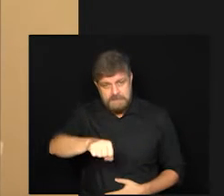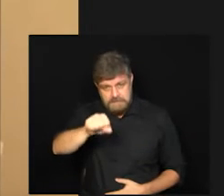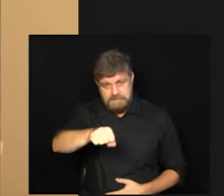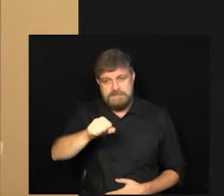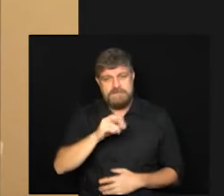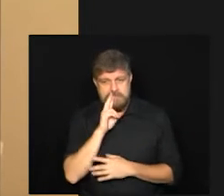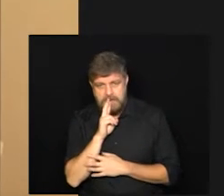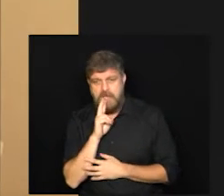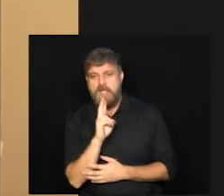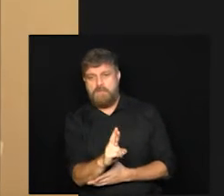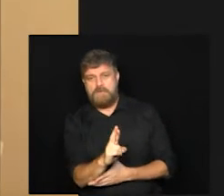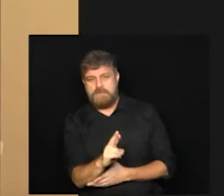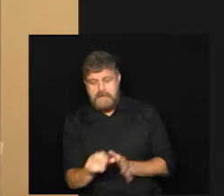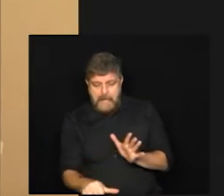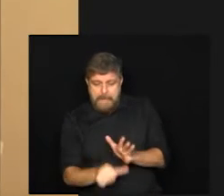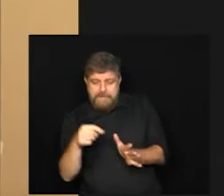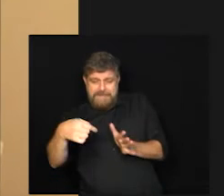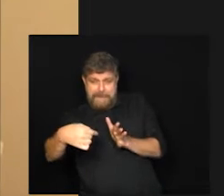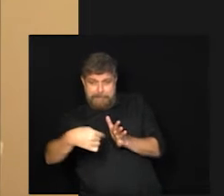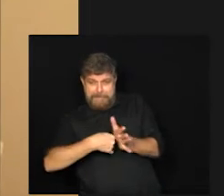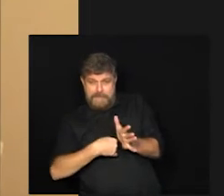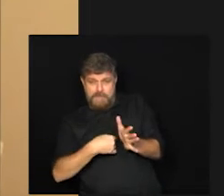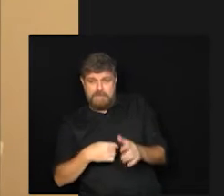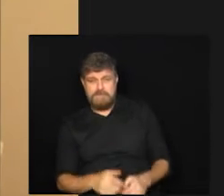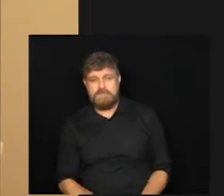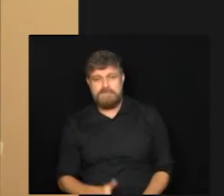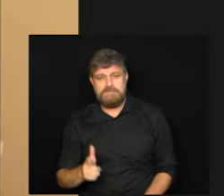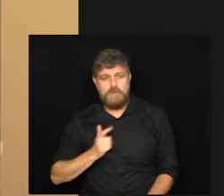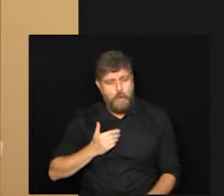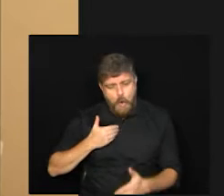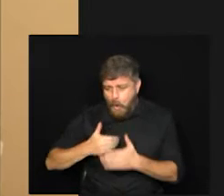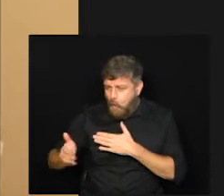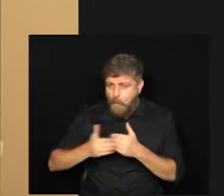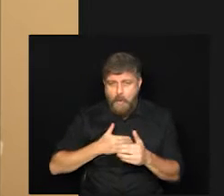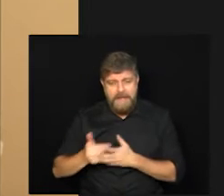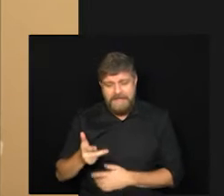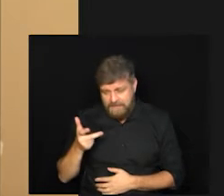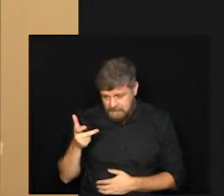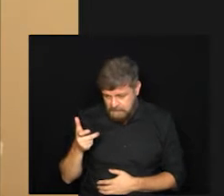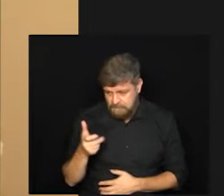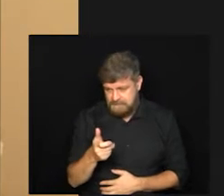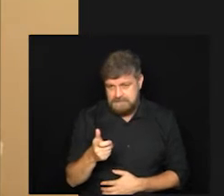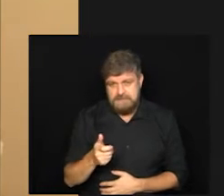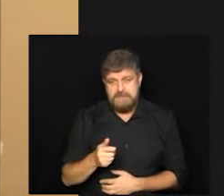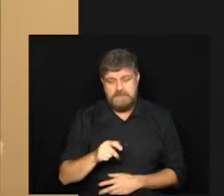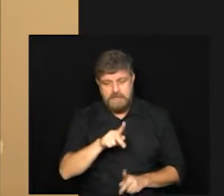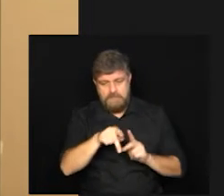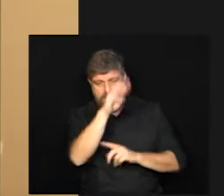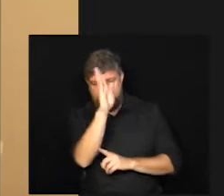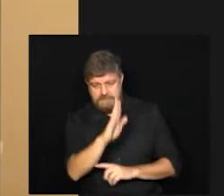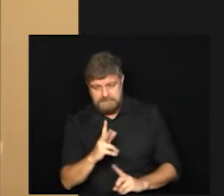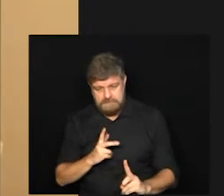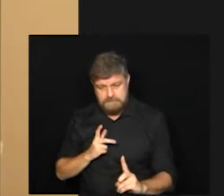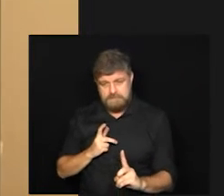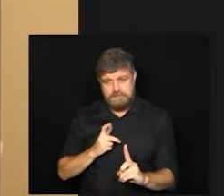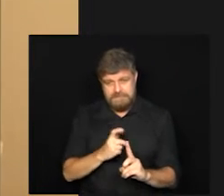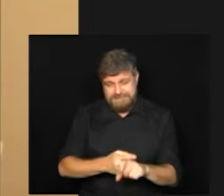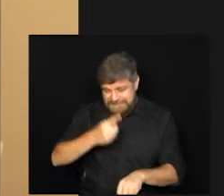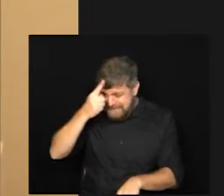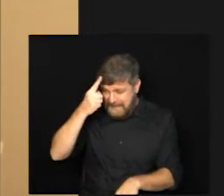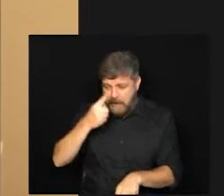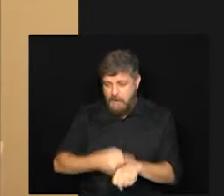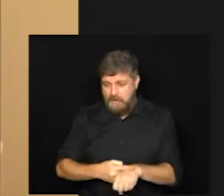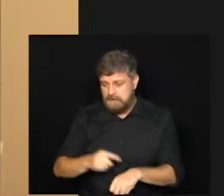respondendo a sua primeira pergunta independente da vacina né que estiver disponível aí na hora